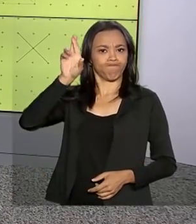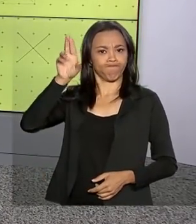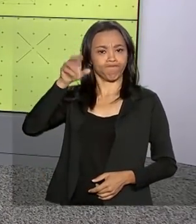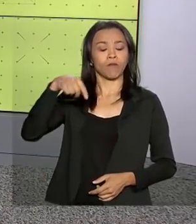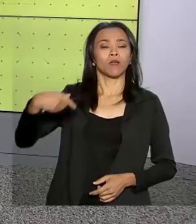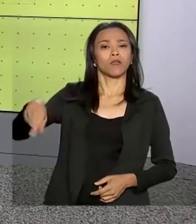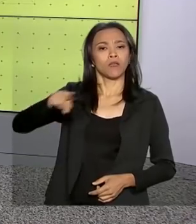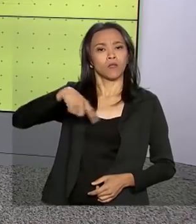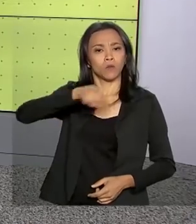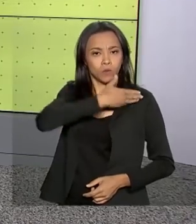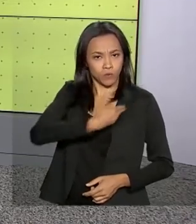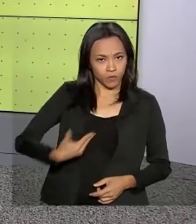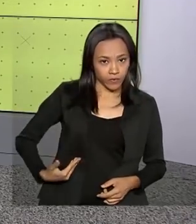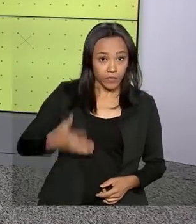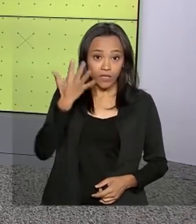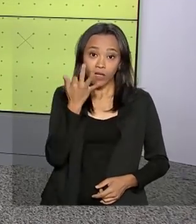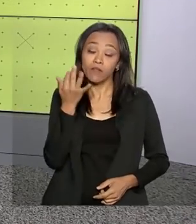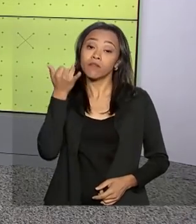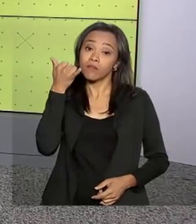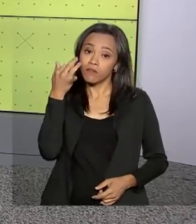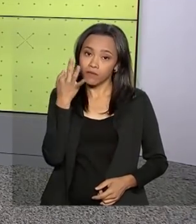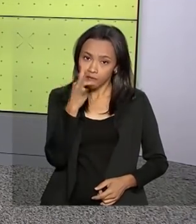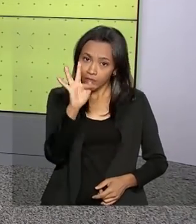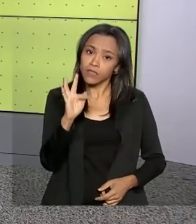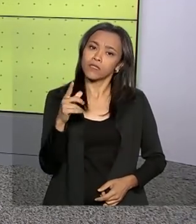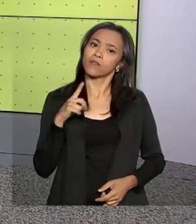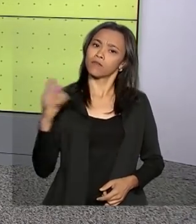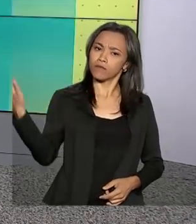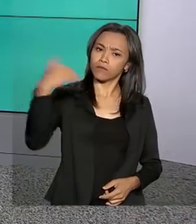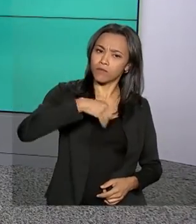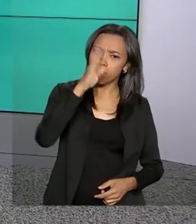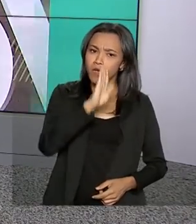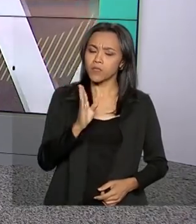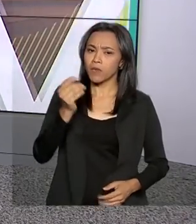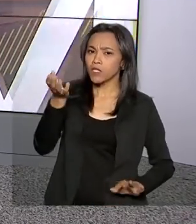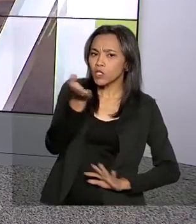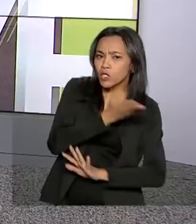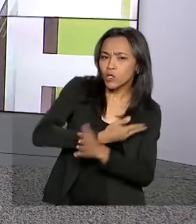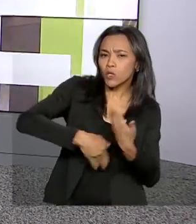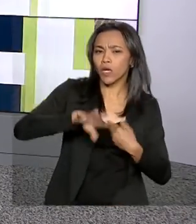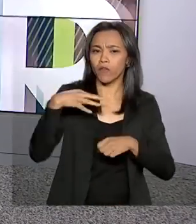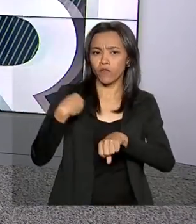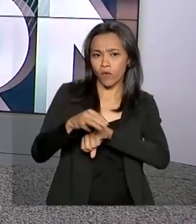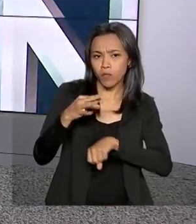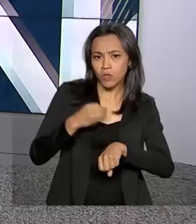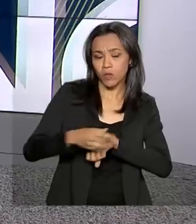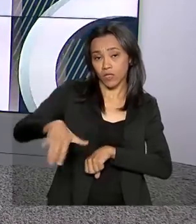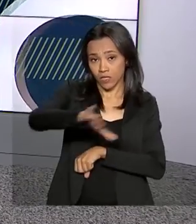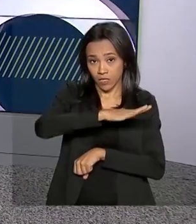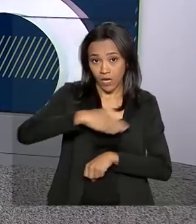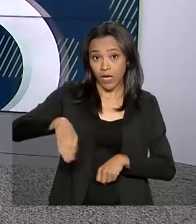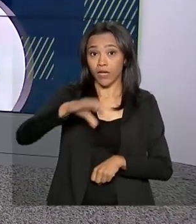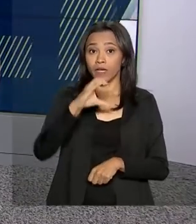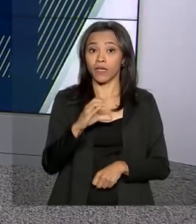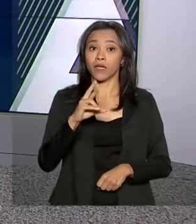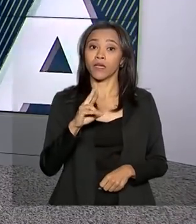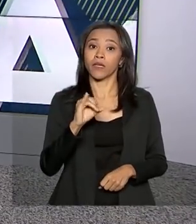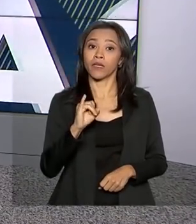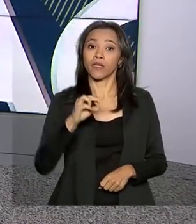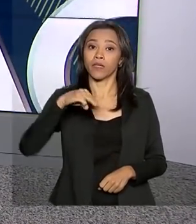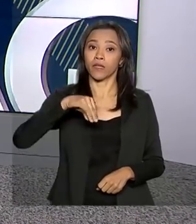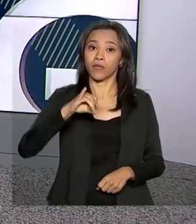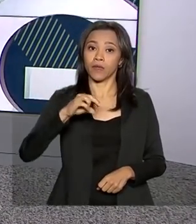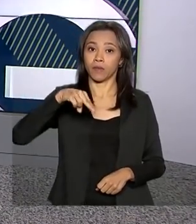em Brasília para trocar experiência sobre confisco e gestão de bens em processos criminais. O trabalho bem-sucedido da agência